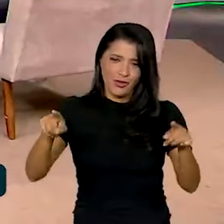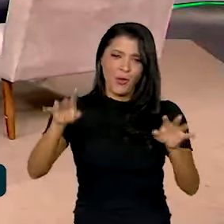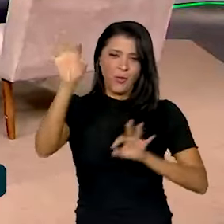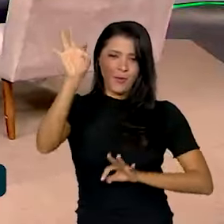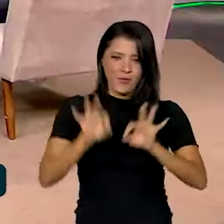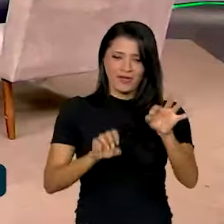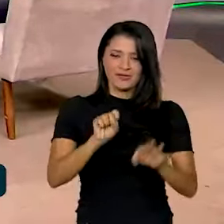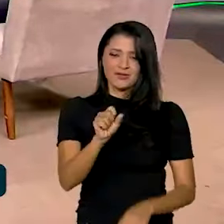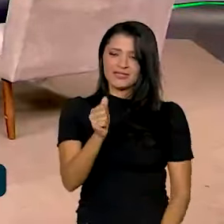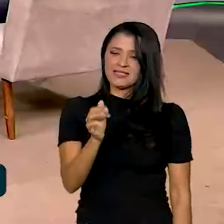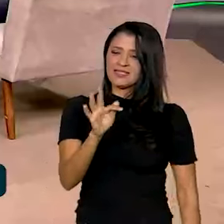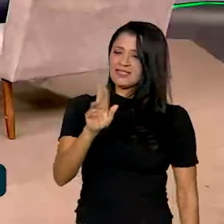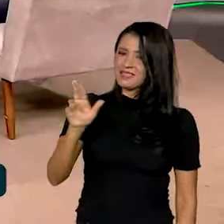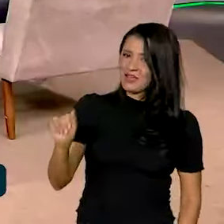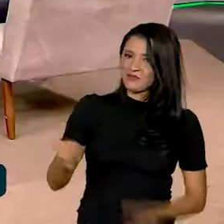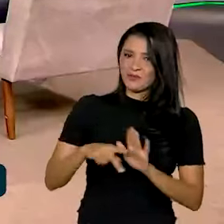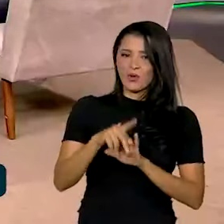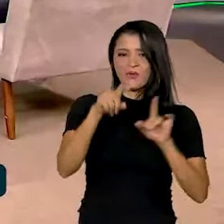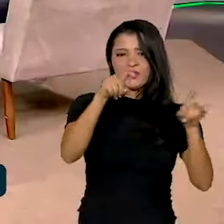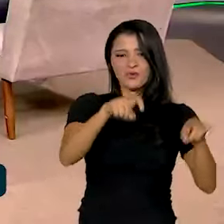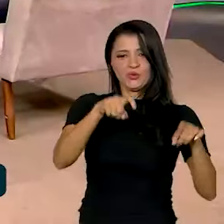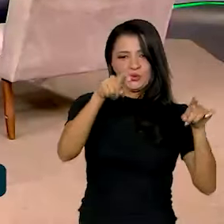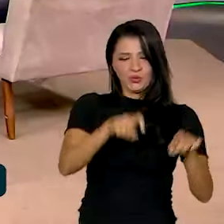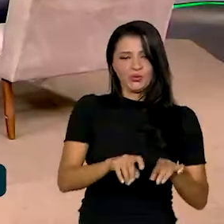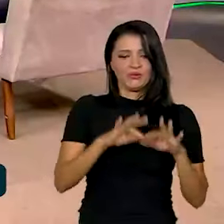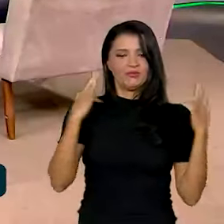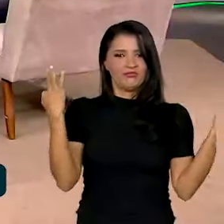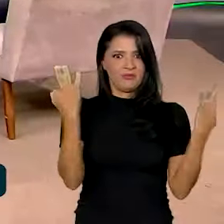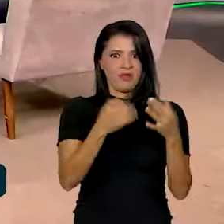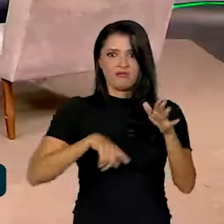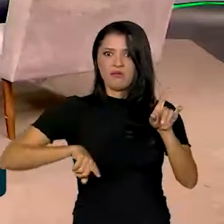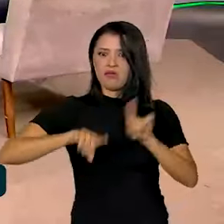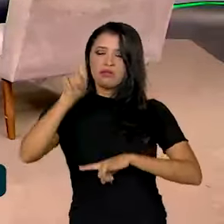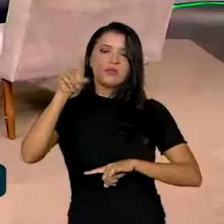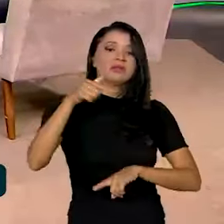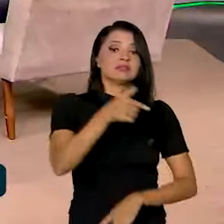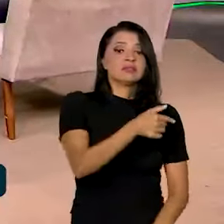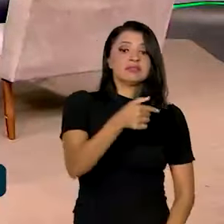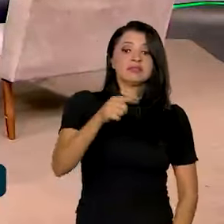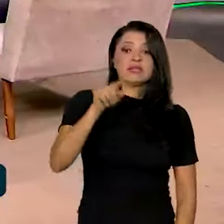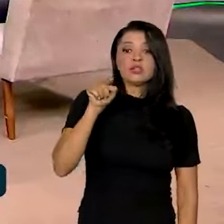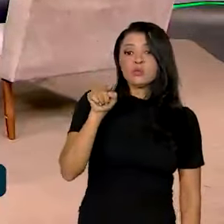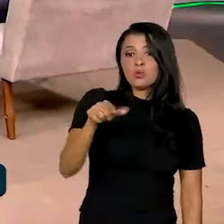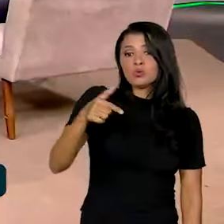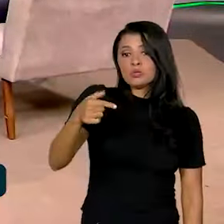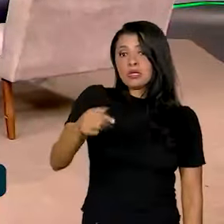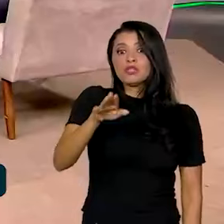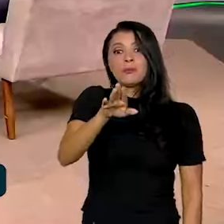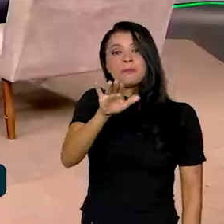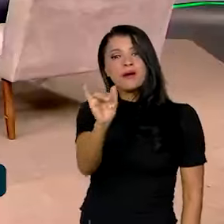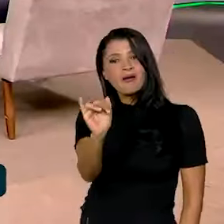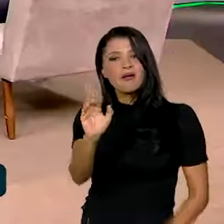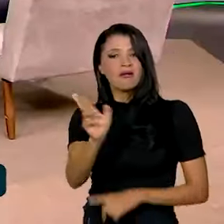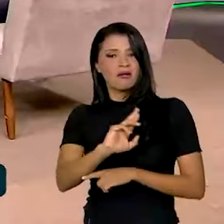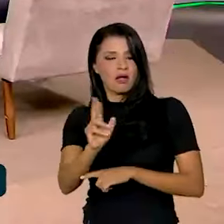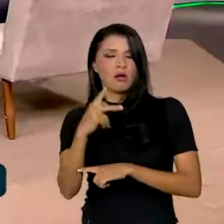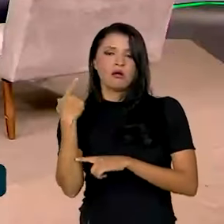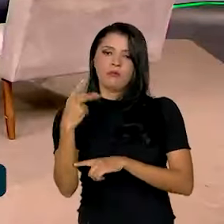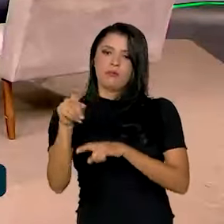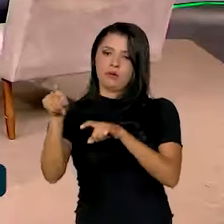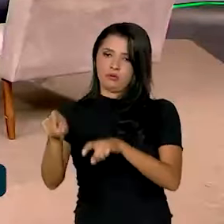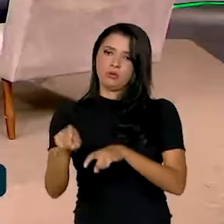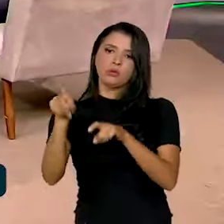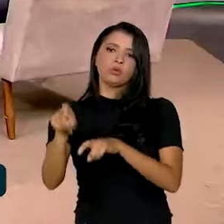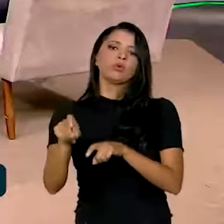da Agricultura Familiar. É o plano recorde, são 77,7 bilhões de reais para o agricultor